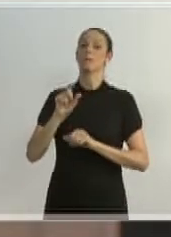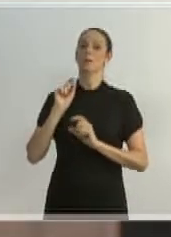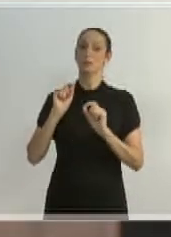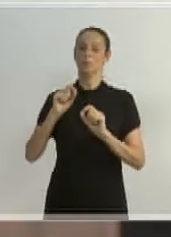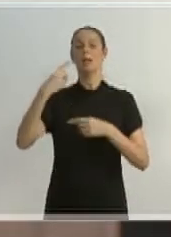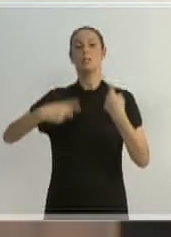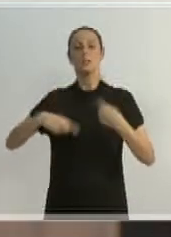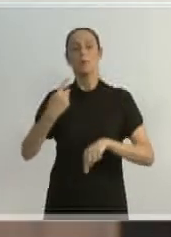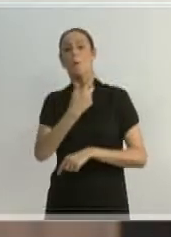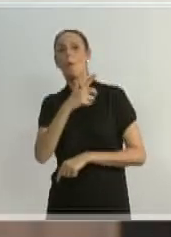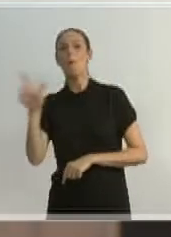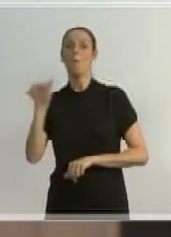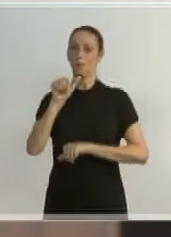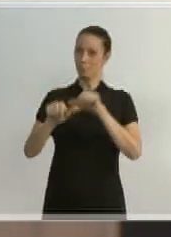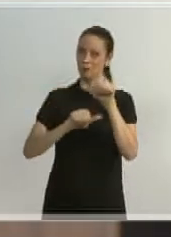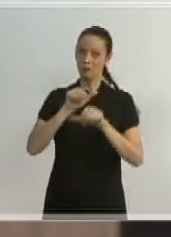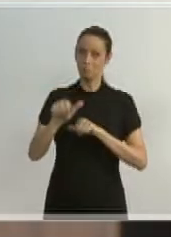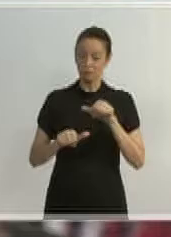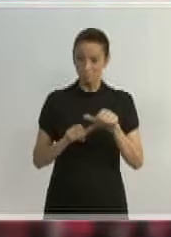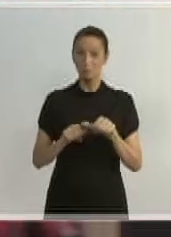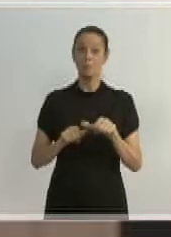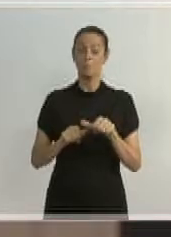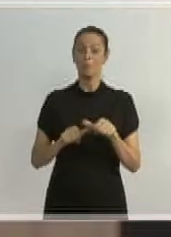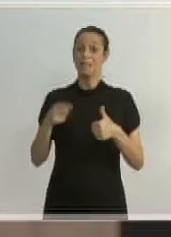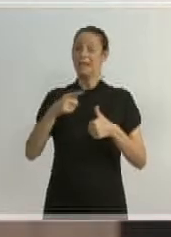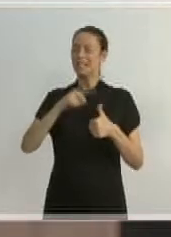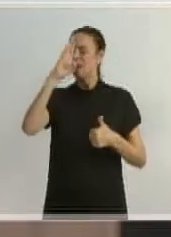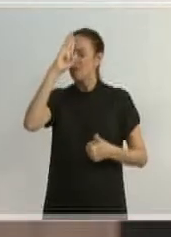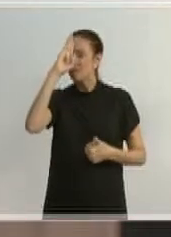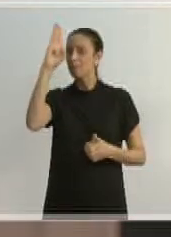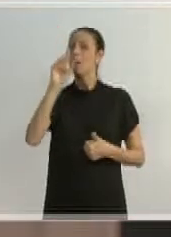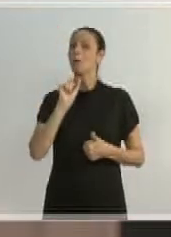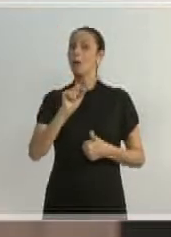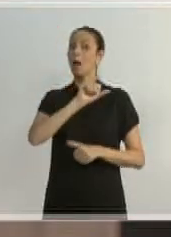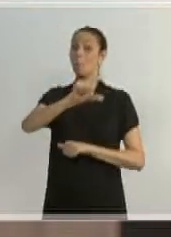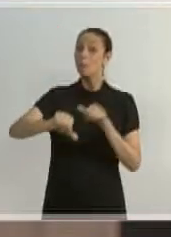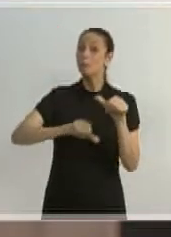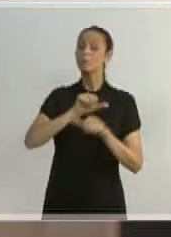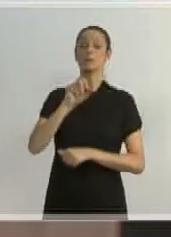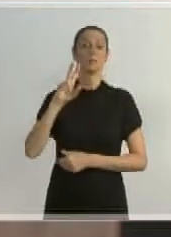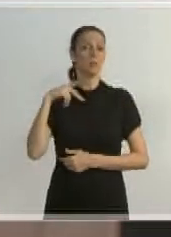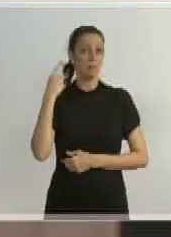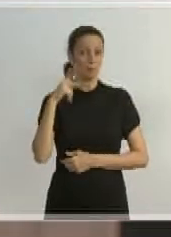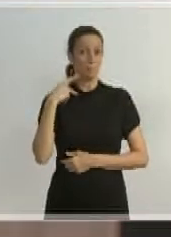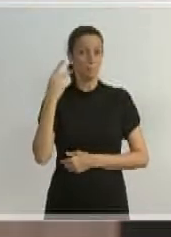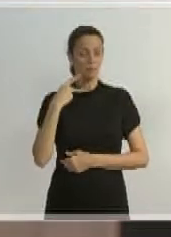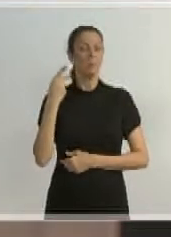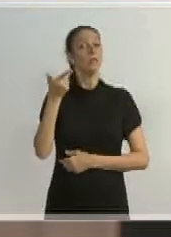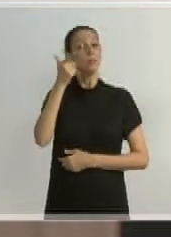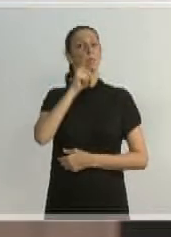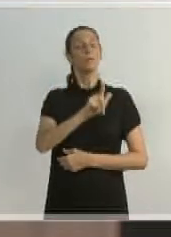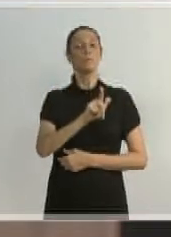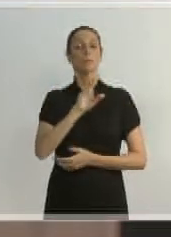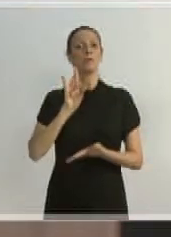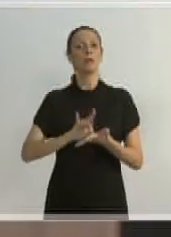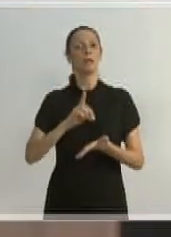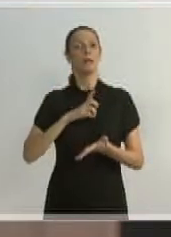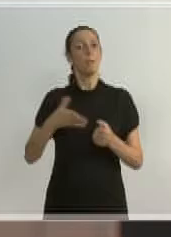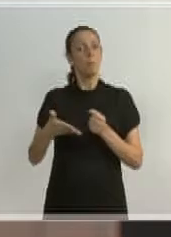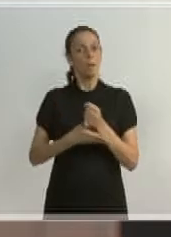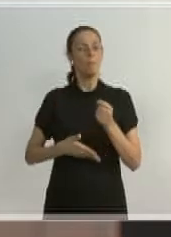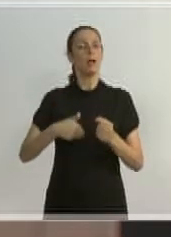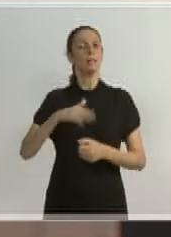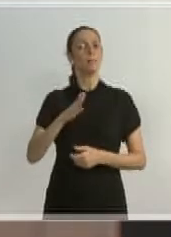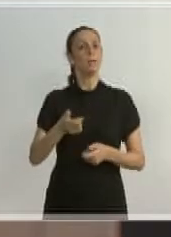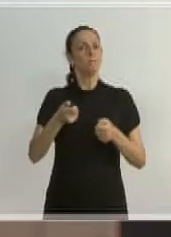outras reformas, como uma delas, e, principalmente, a reforma política, para que a gente possa ter uma base mais sólida